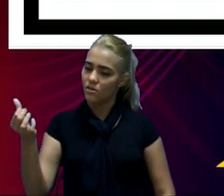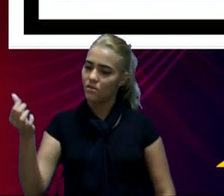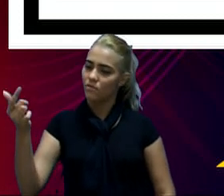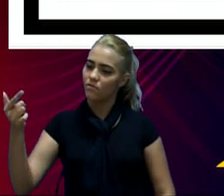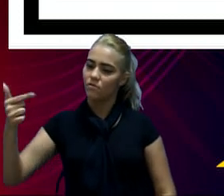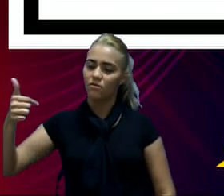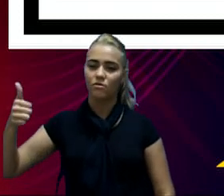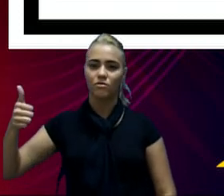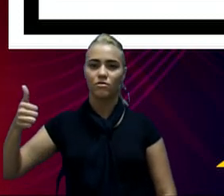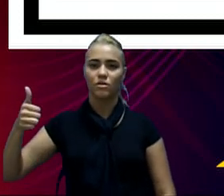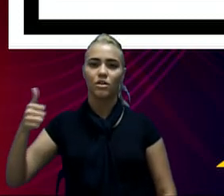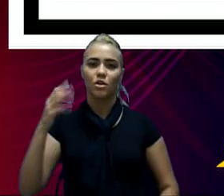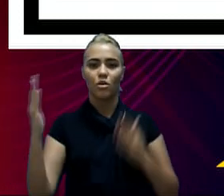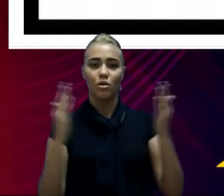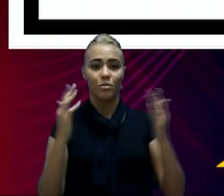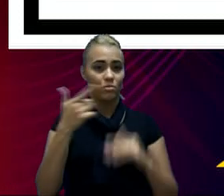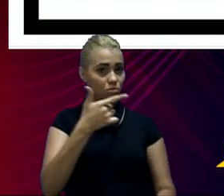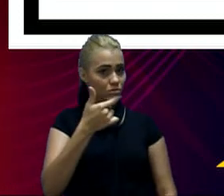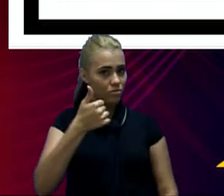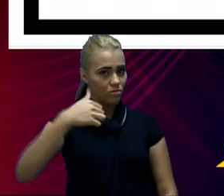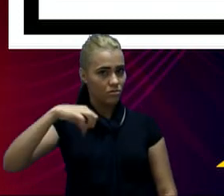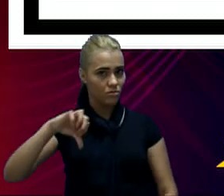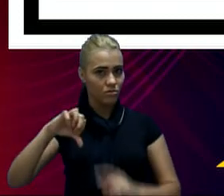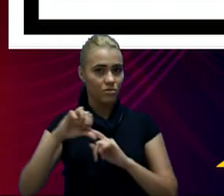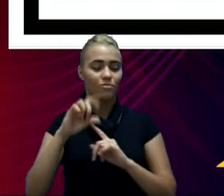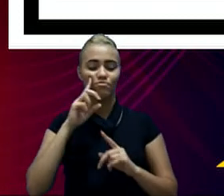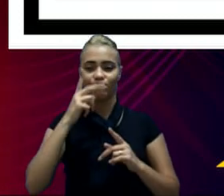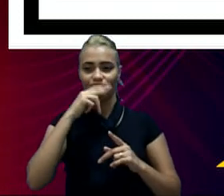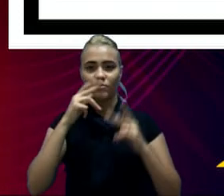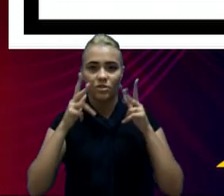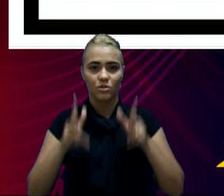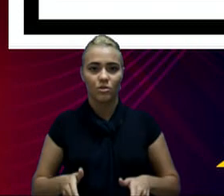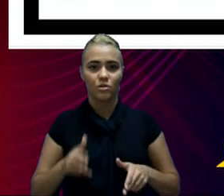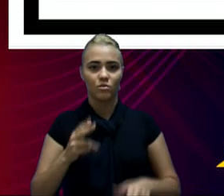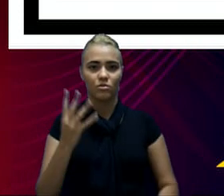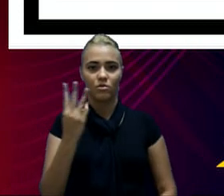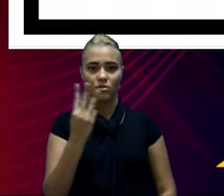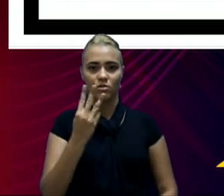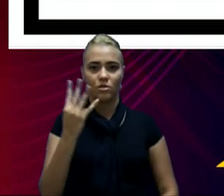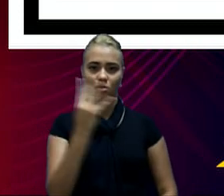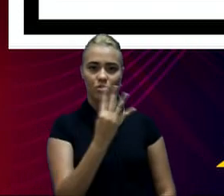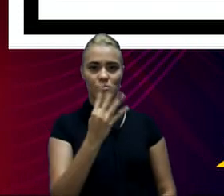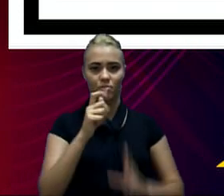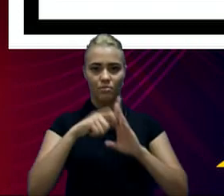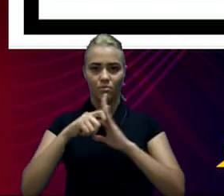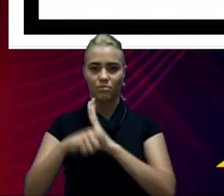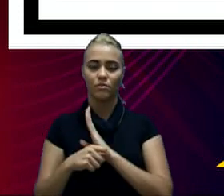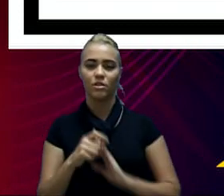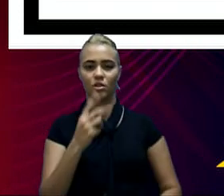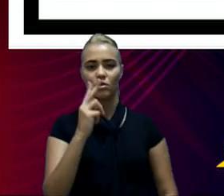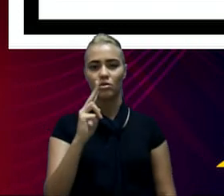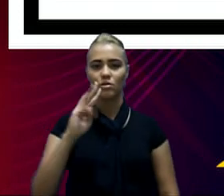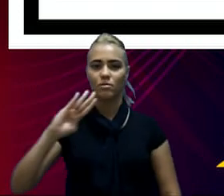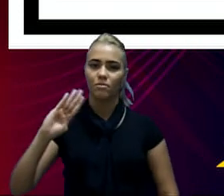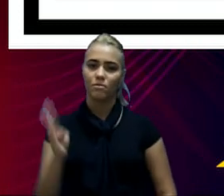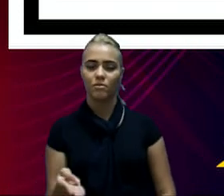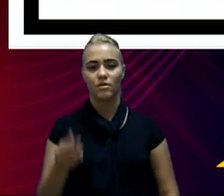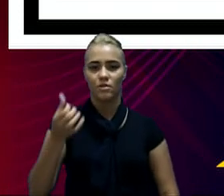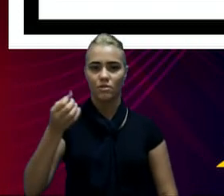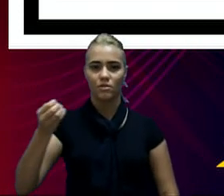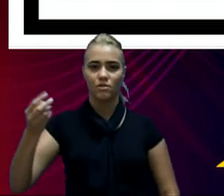que se comparados com 2019, também no mesmo período, terceiro, quarto e mestre, da ordem de R$ 2.602.000,